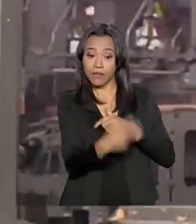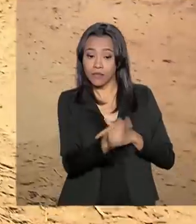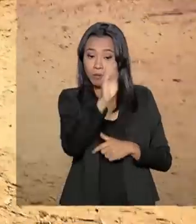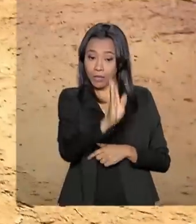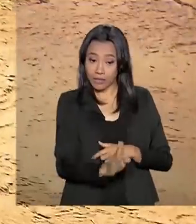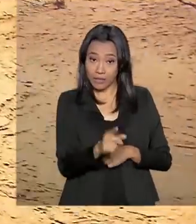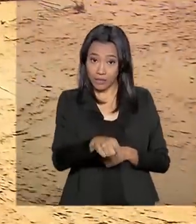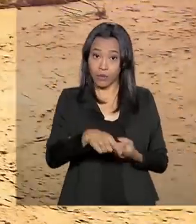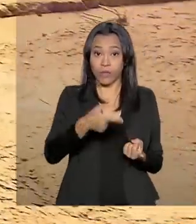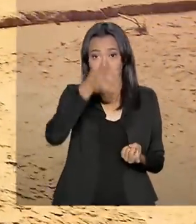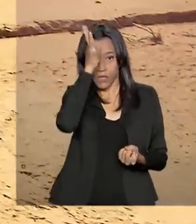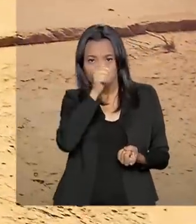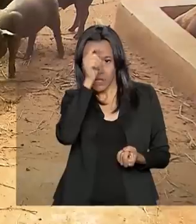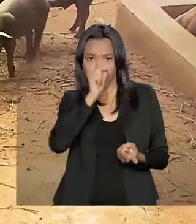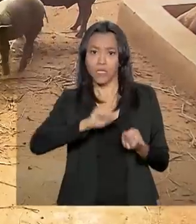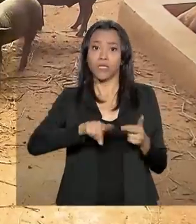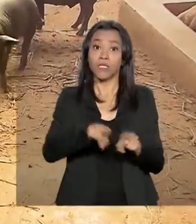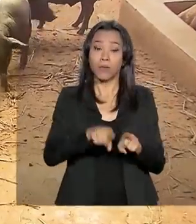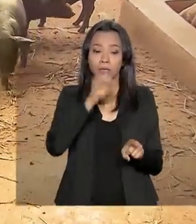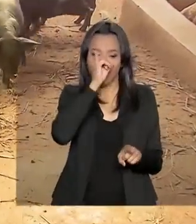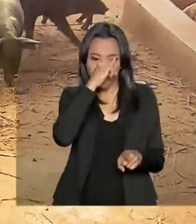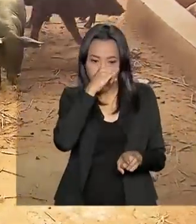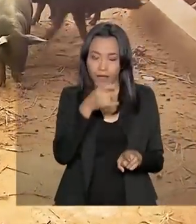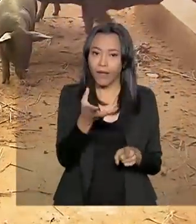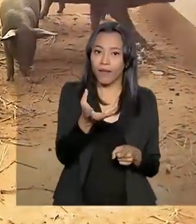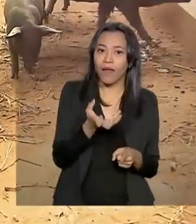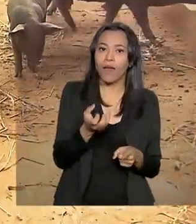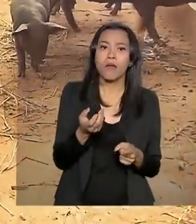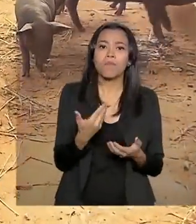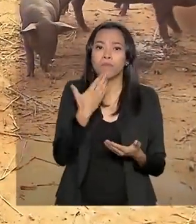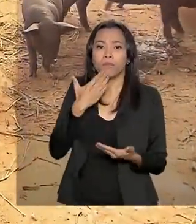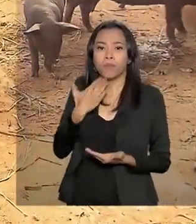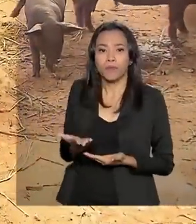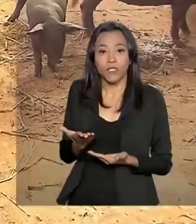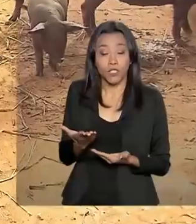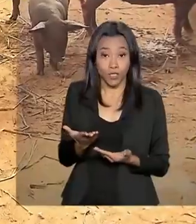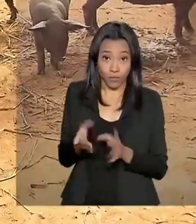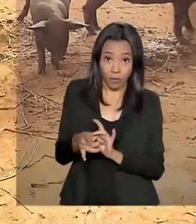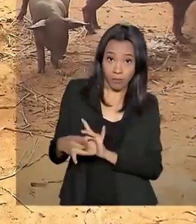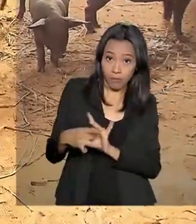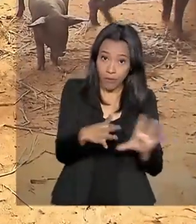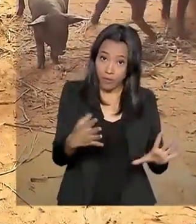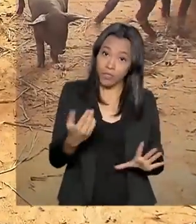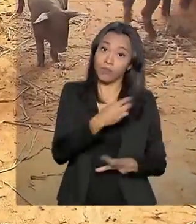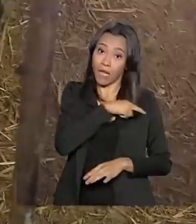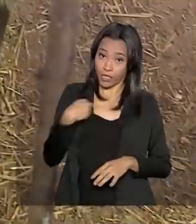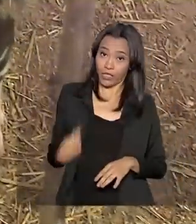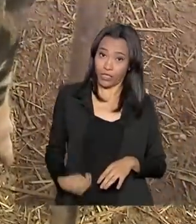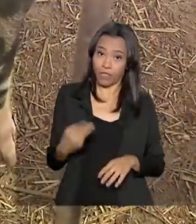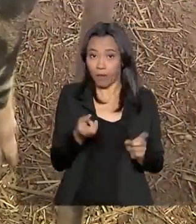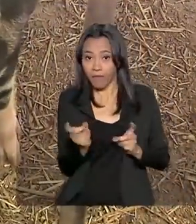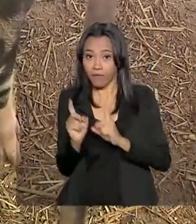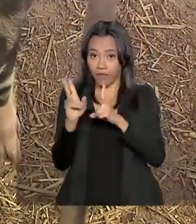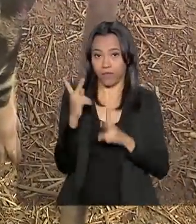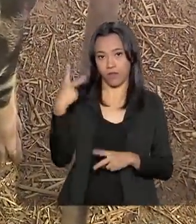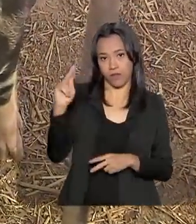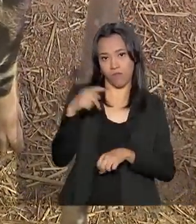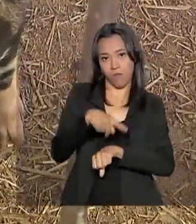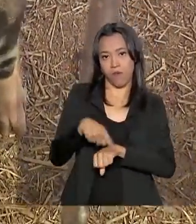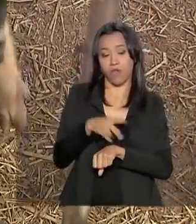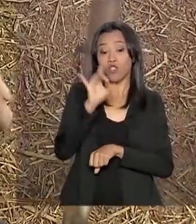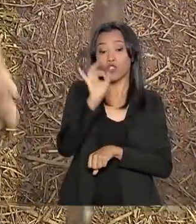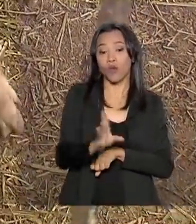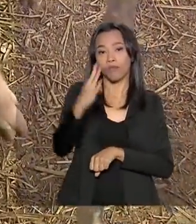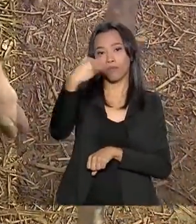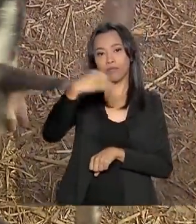de aves e de carne suína, tentam obter novas licenças do governo chinês para exportar para o país. Apenas nove foram